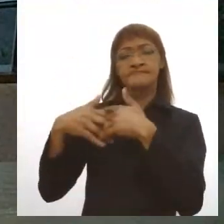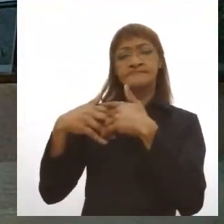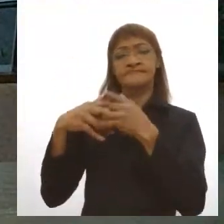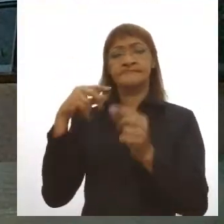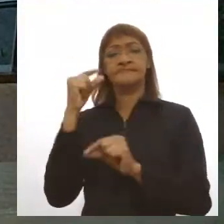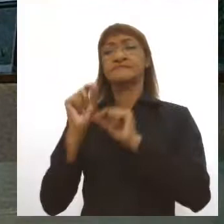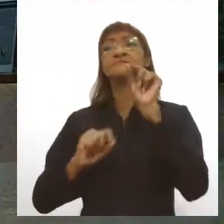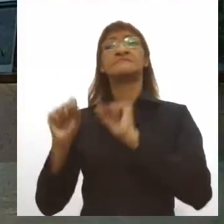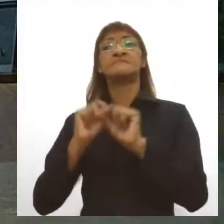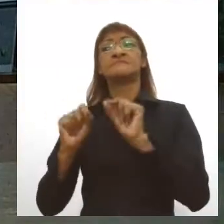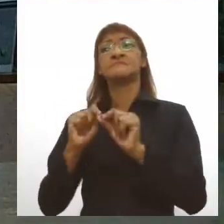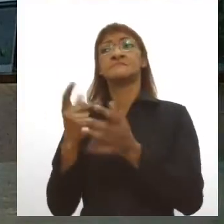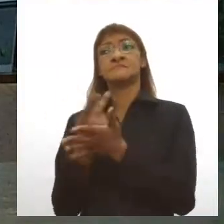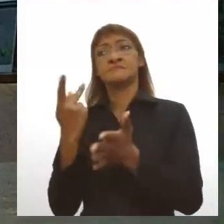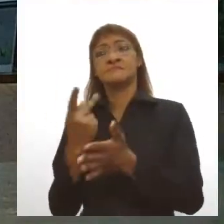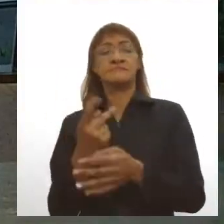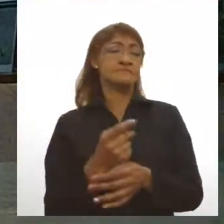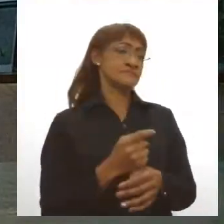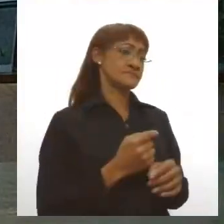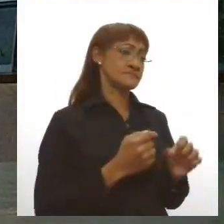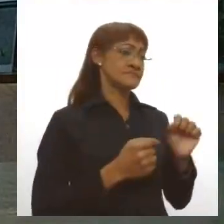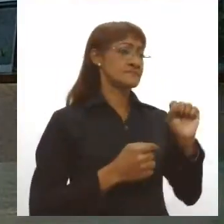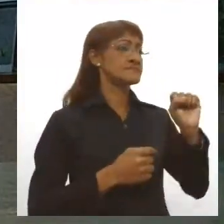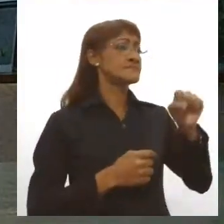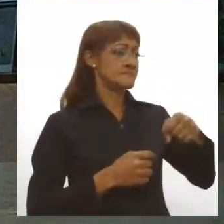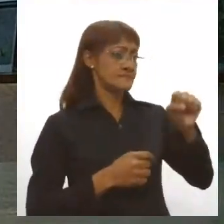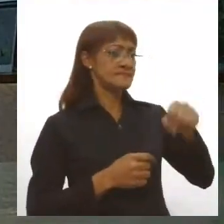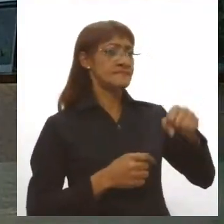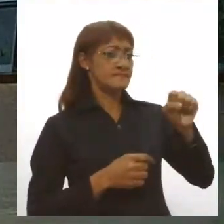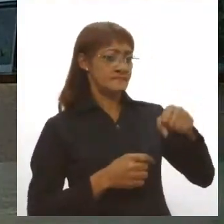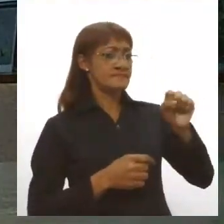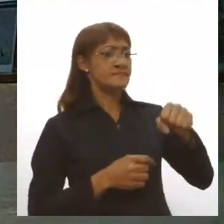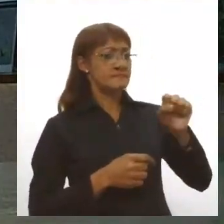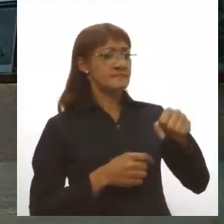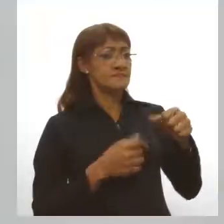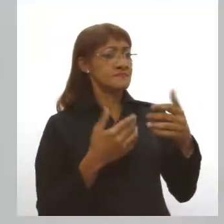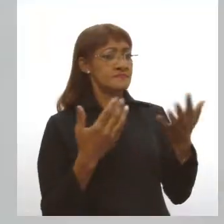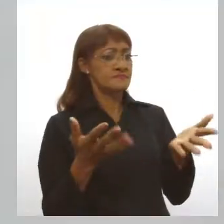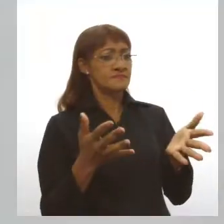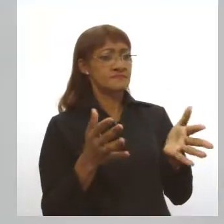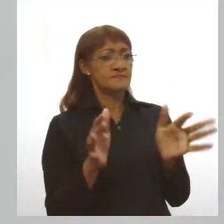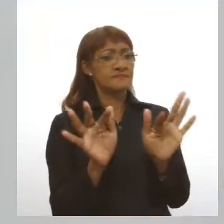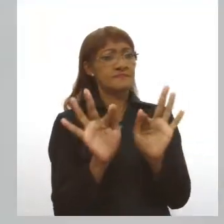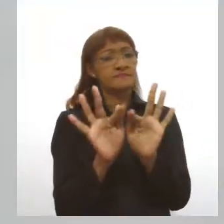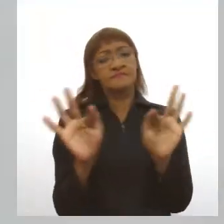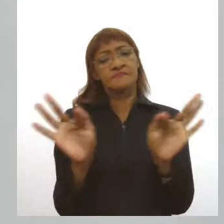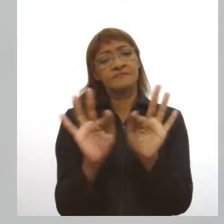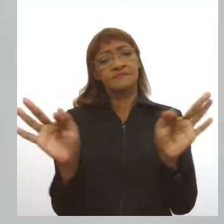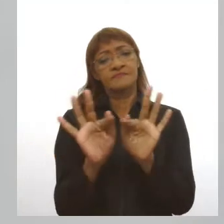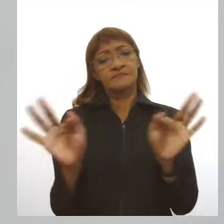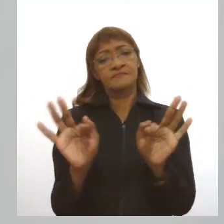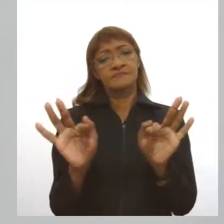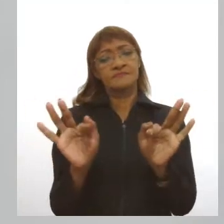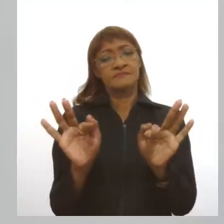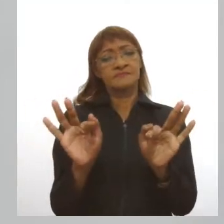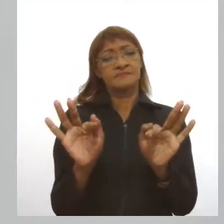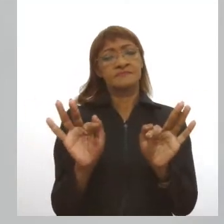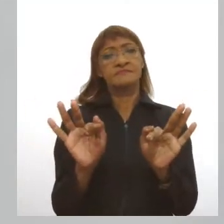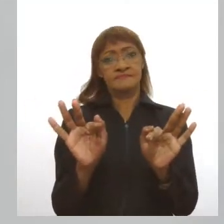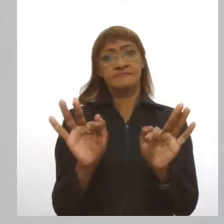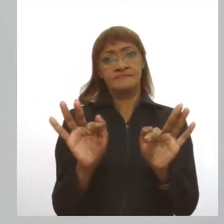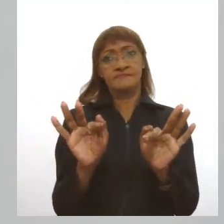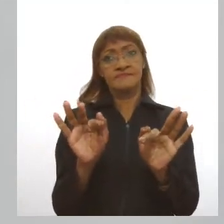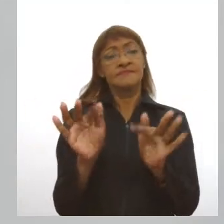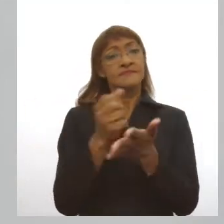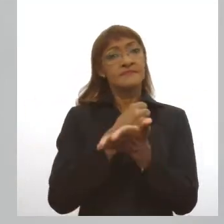passando? Sim. É um pensamento simples. Isso vai passar. Todo o mundo